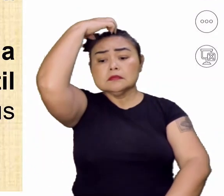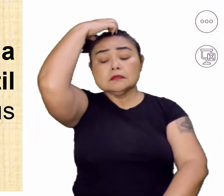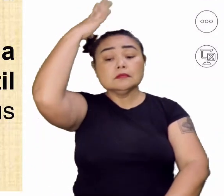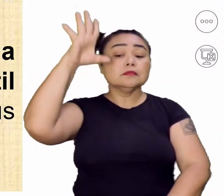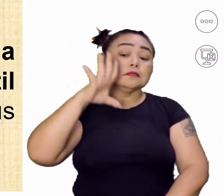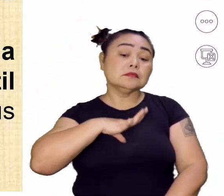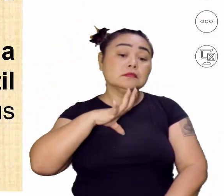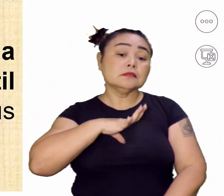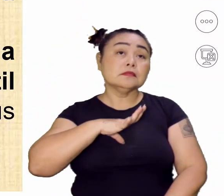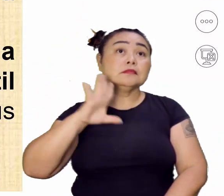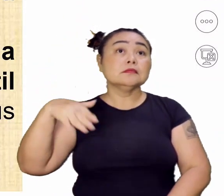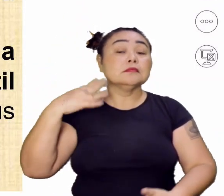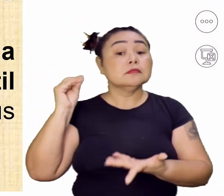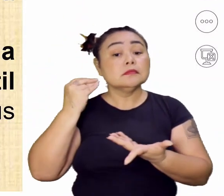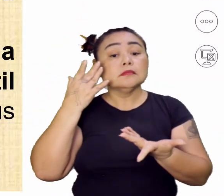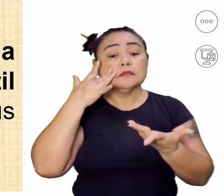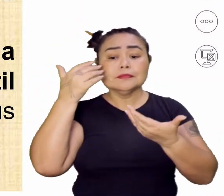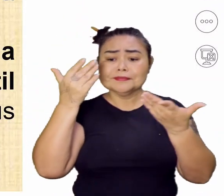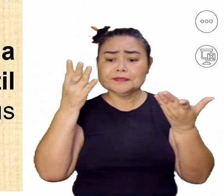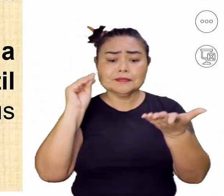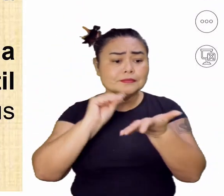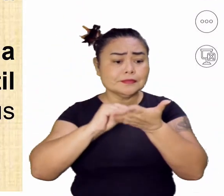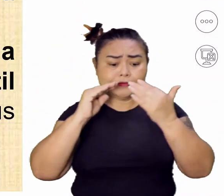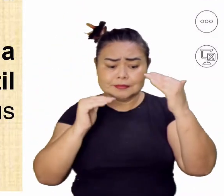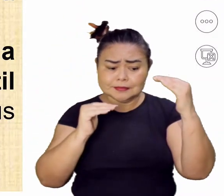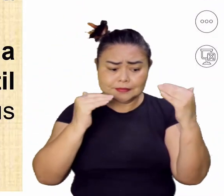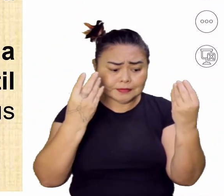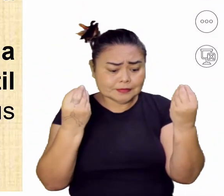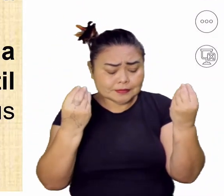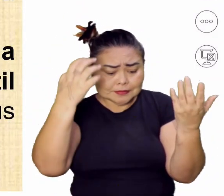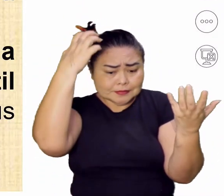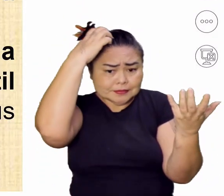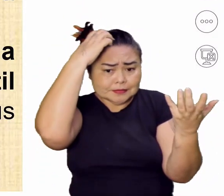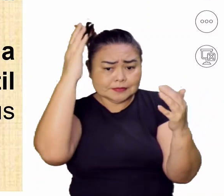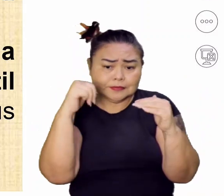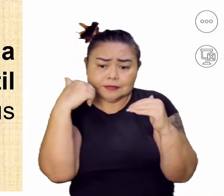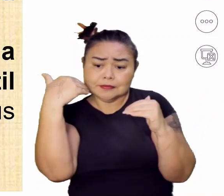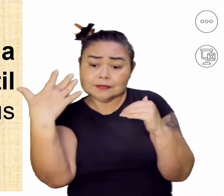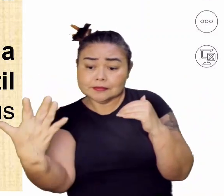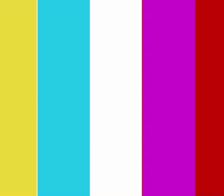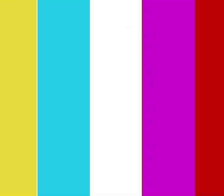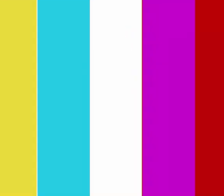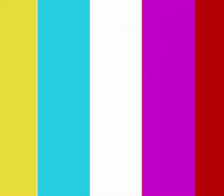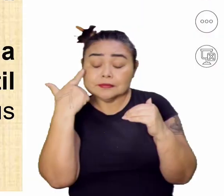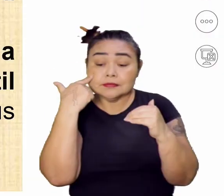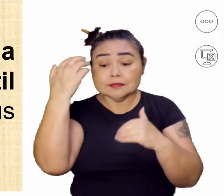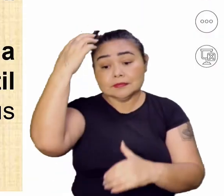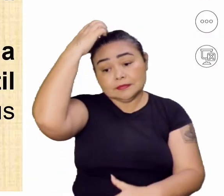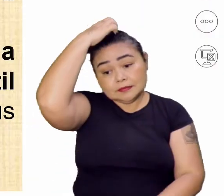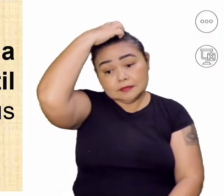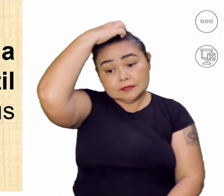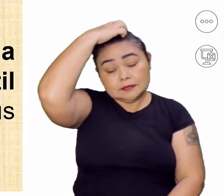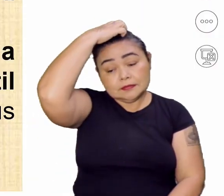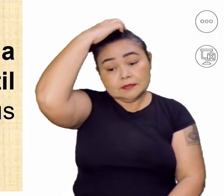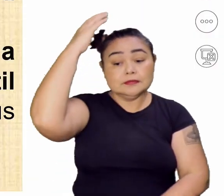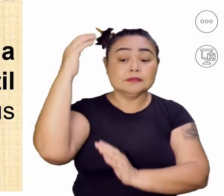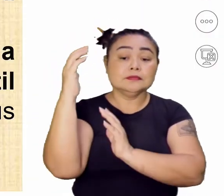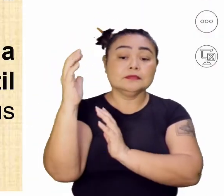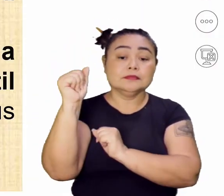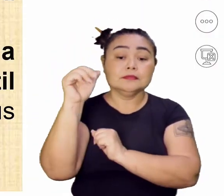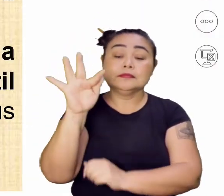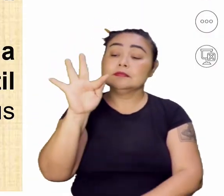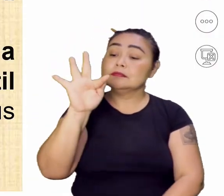Observando, então, essa estabilidade, de fora estava o rei espanhol, que era Felipe